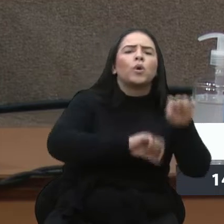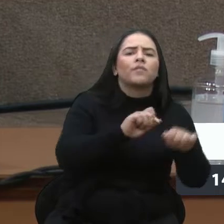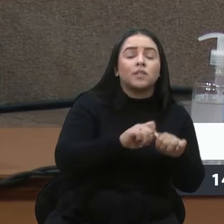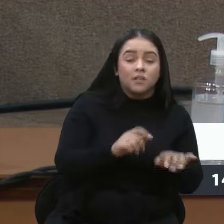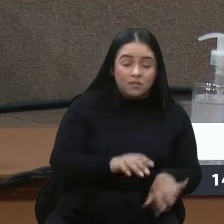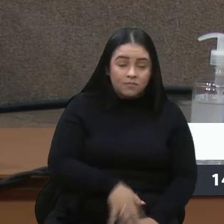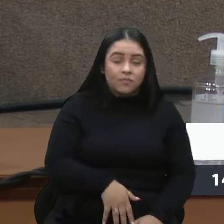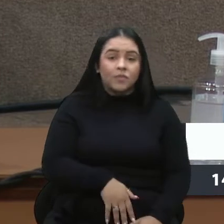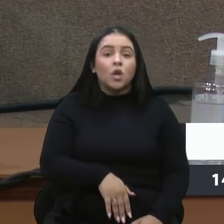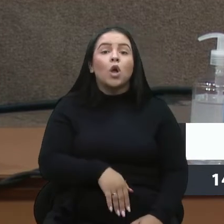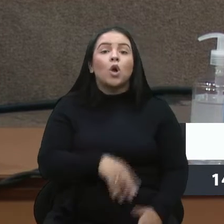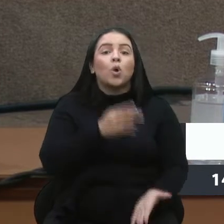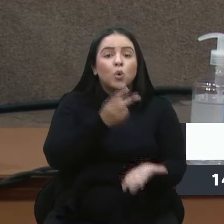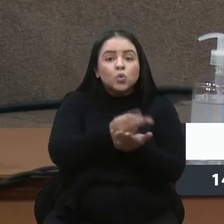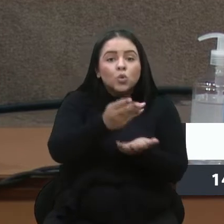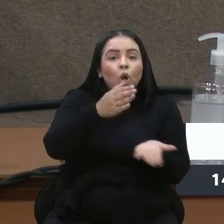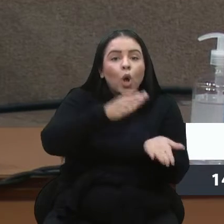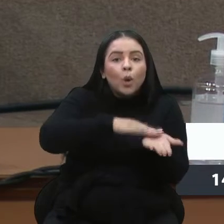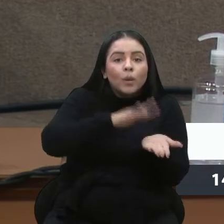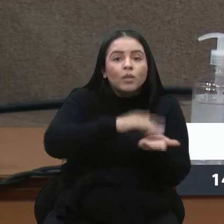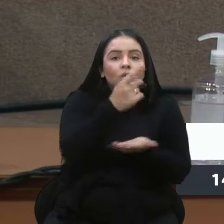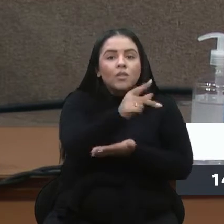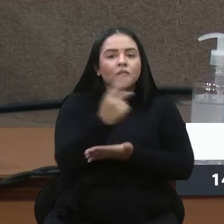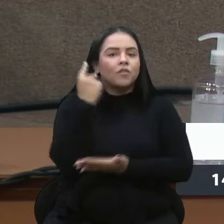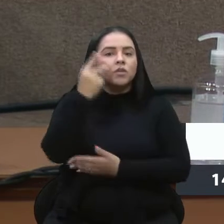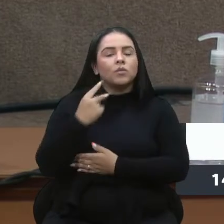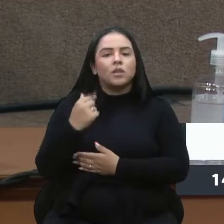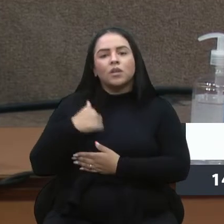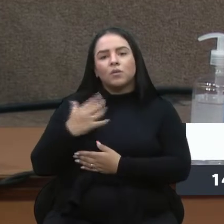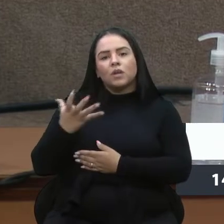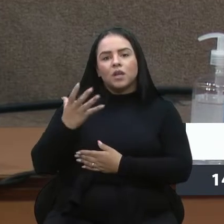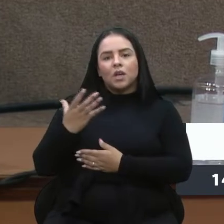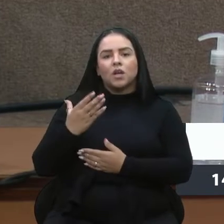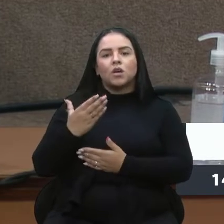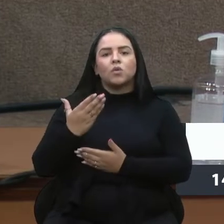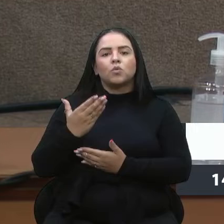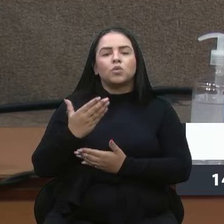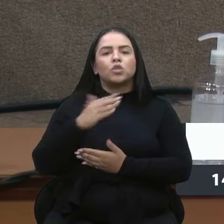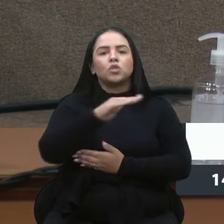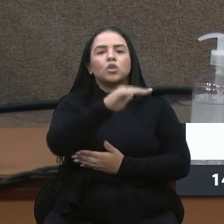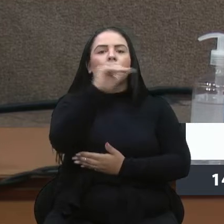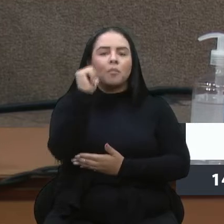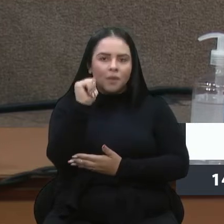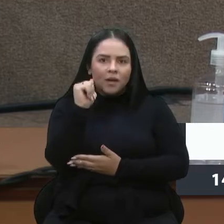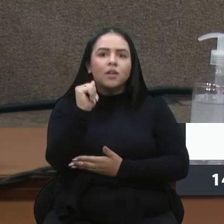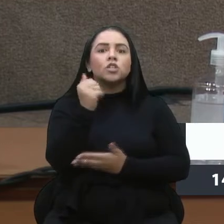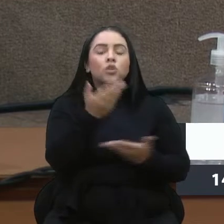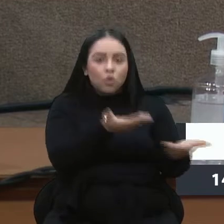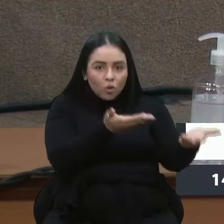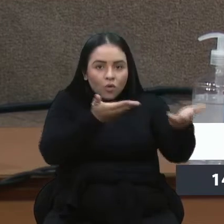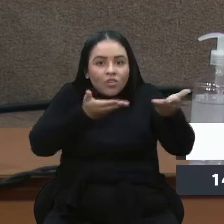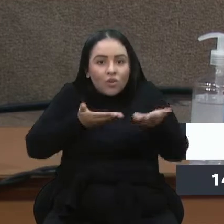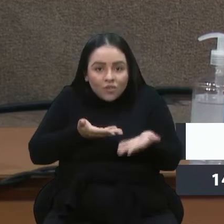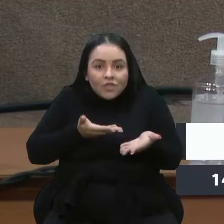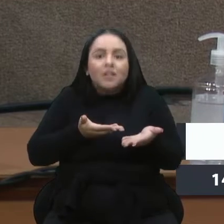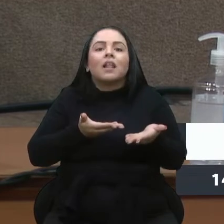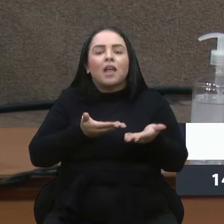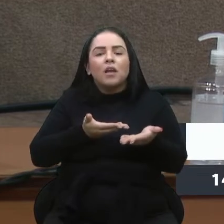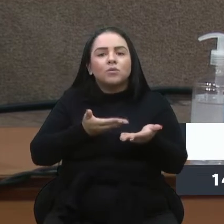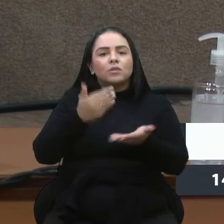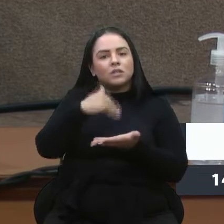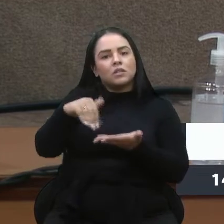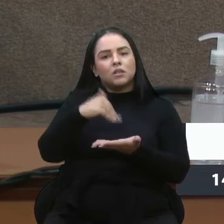isso aí, continue cobrando do seu vereador. Então eu gostaria de convocar o secretário Elvio, convocar, gente vote, ou convidar, que ele venha até aqui,